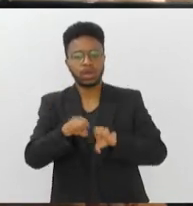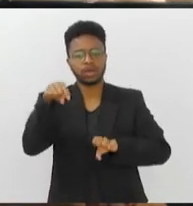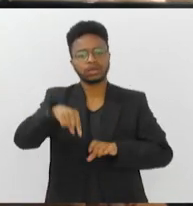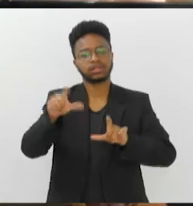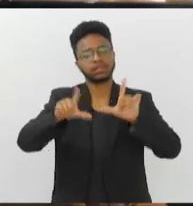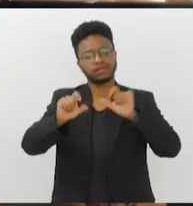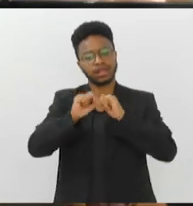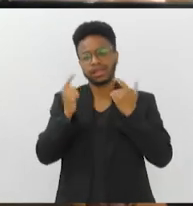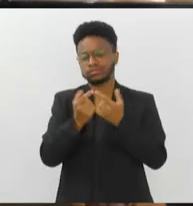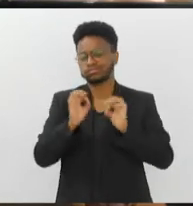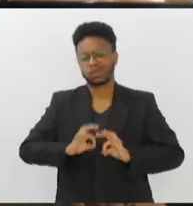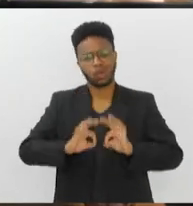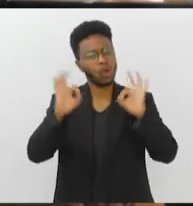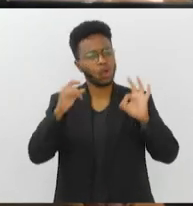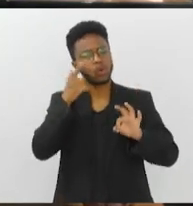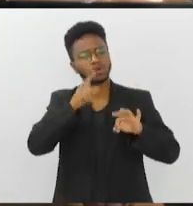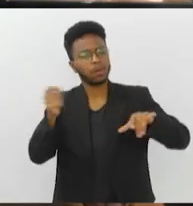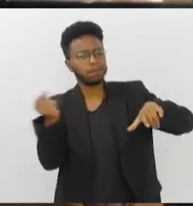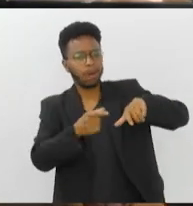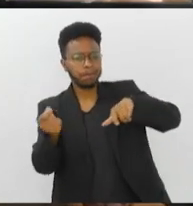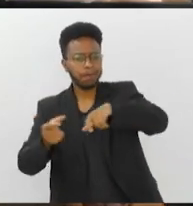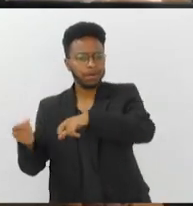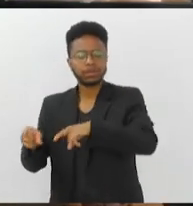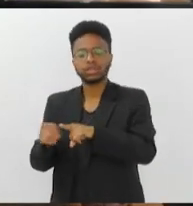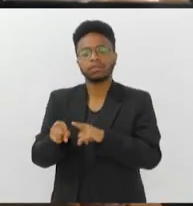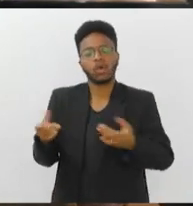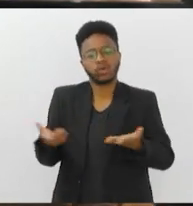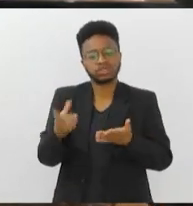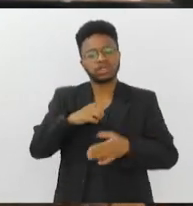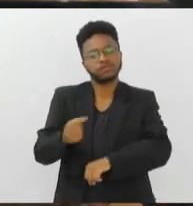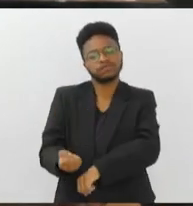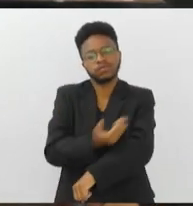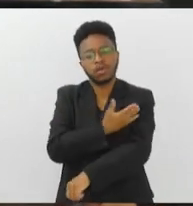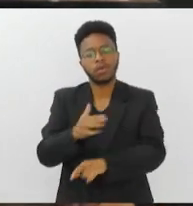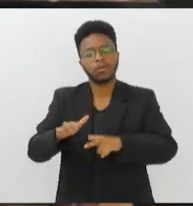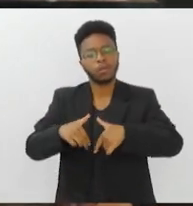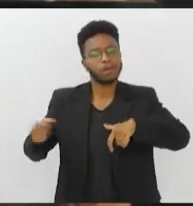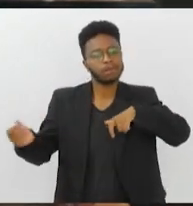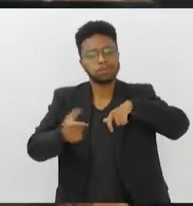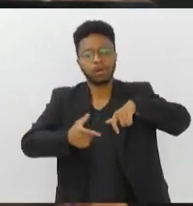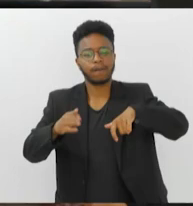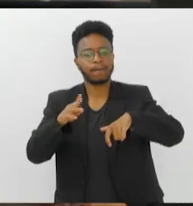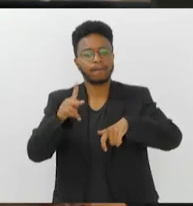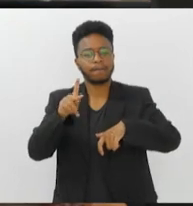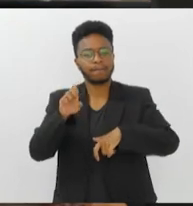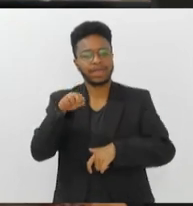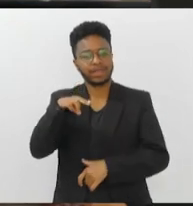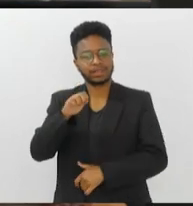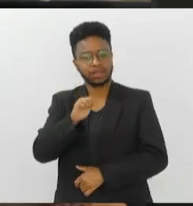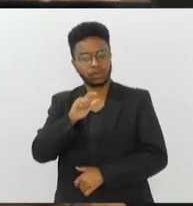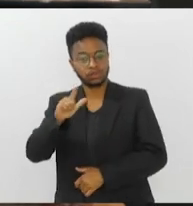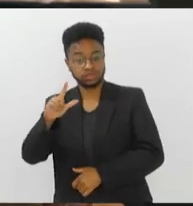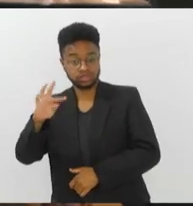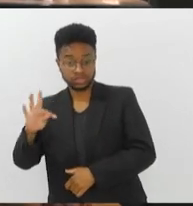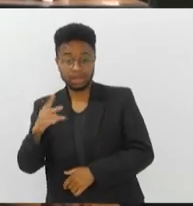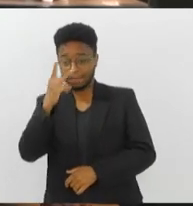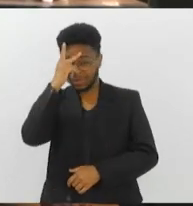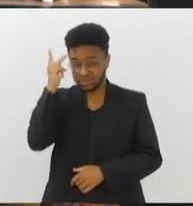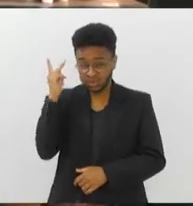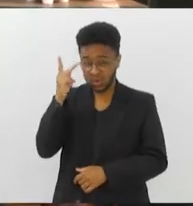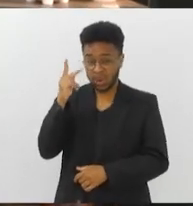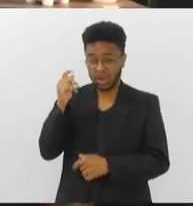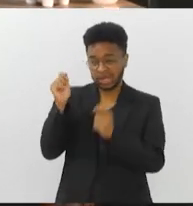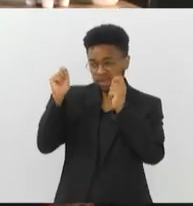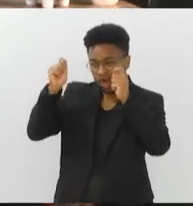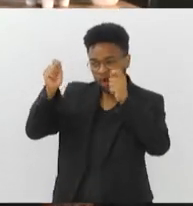melhor. E que bom, né, que saíram vários gols e que hoje a gente teve essa emoção na disputa de pênaltis, né. Para o torcedor, a disputa de pênaltis, o torcedor dos times,